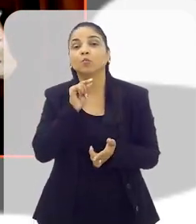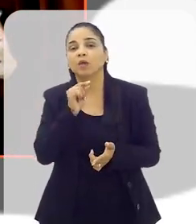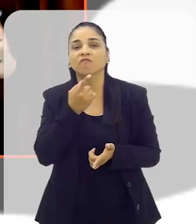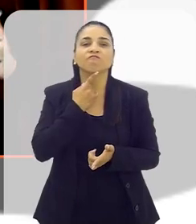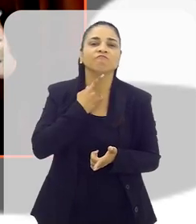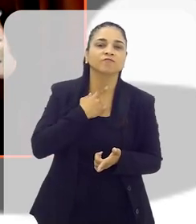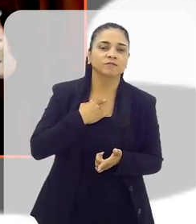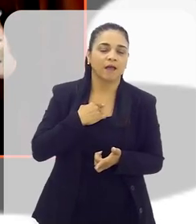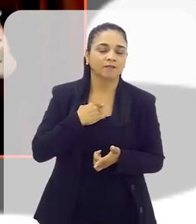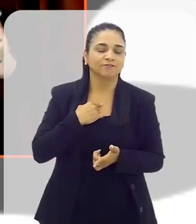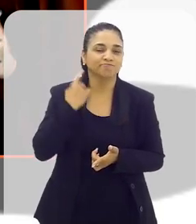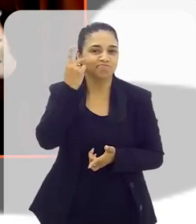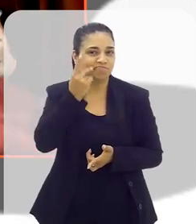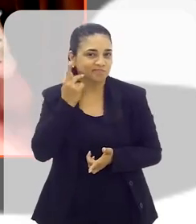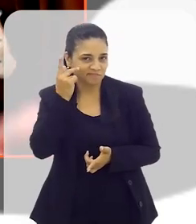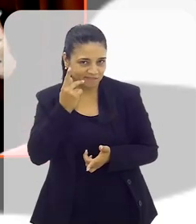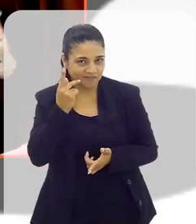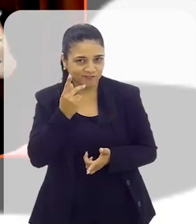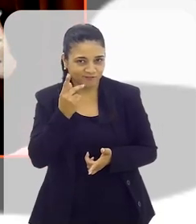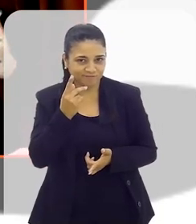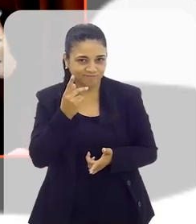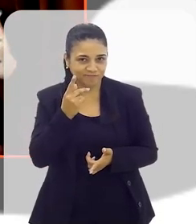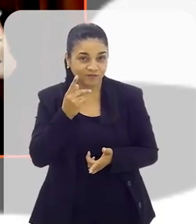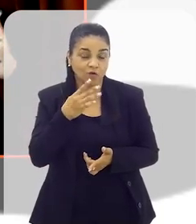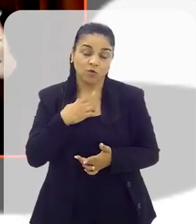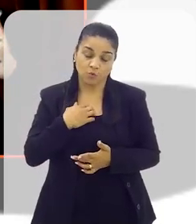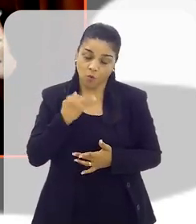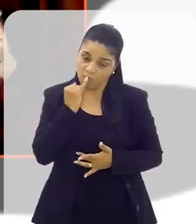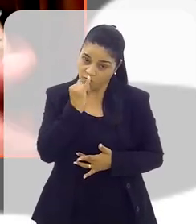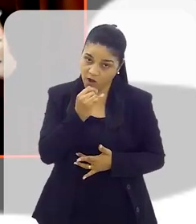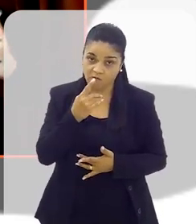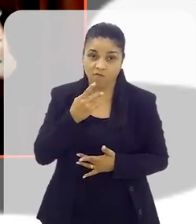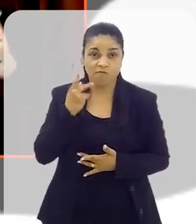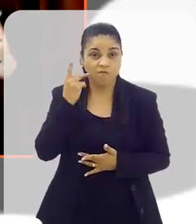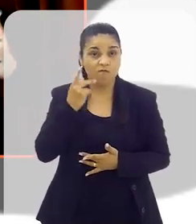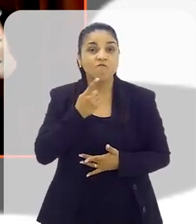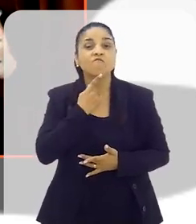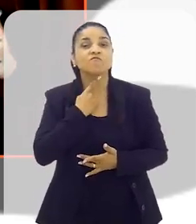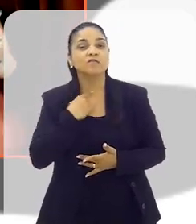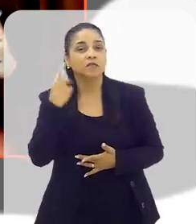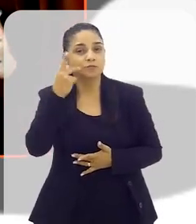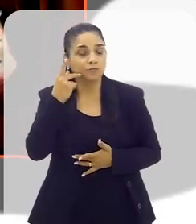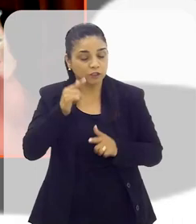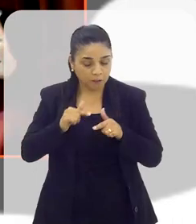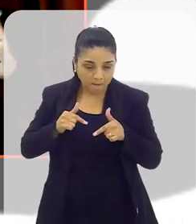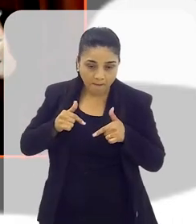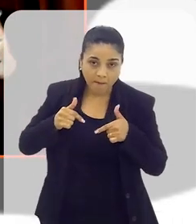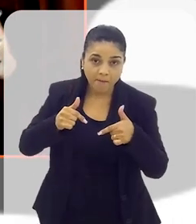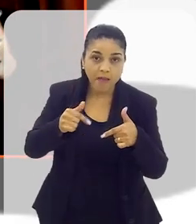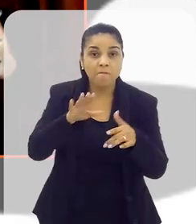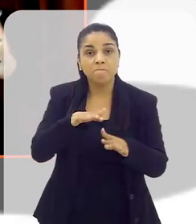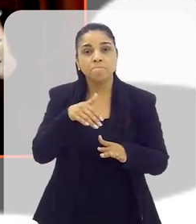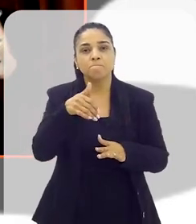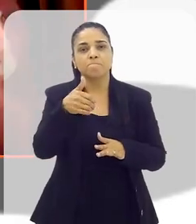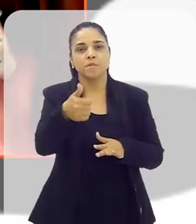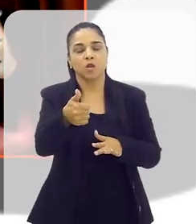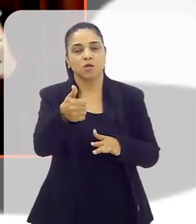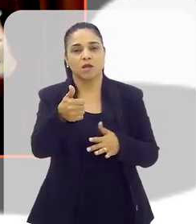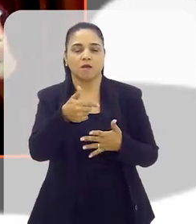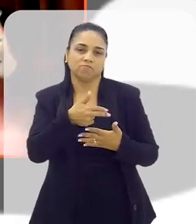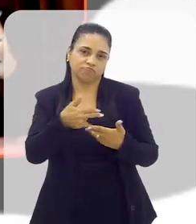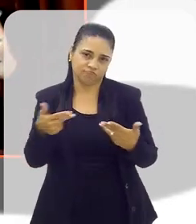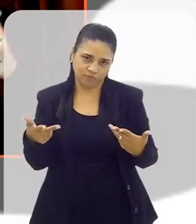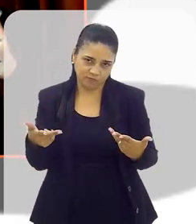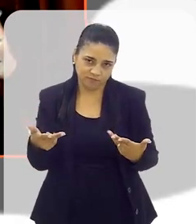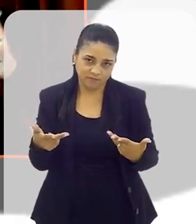Vontade política. Tem que ter vontade política para isso. Quando eu digo vontade política, é vontade efetiva das autoridades e melhorar